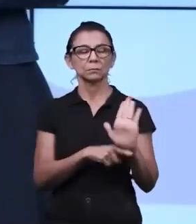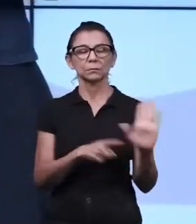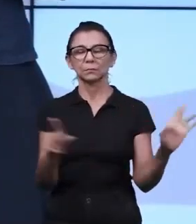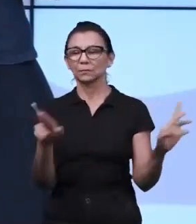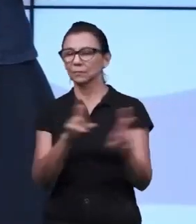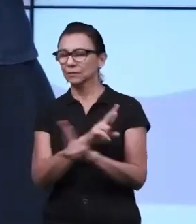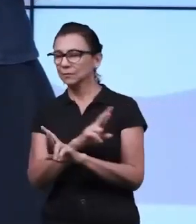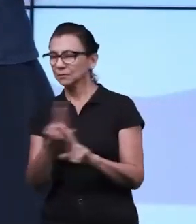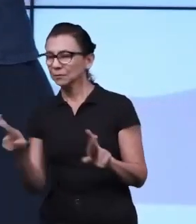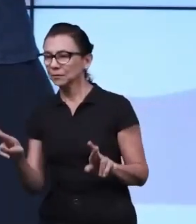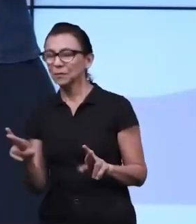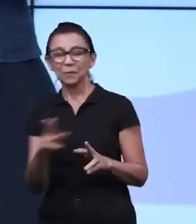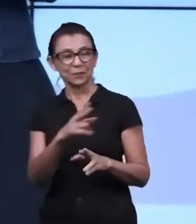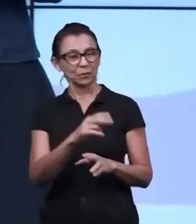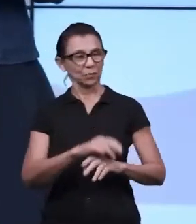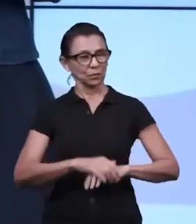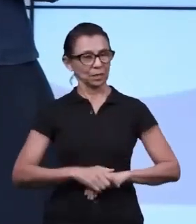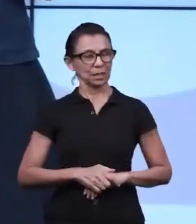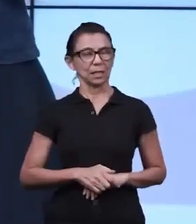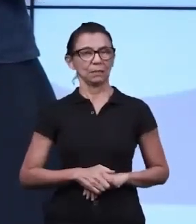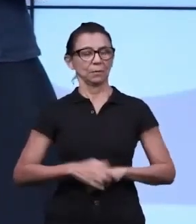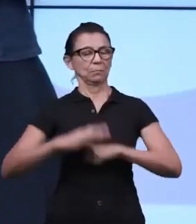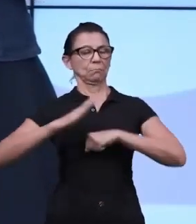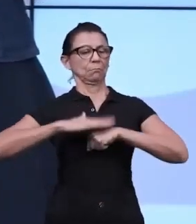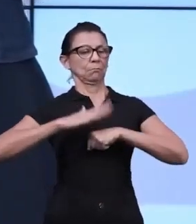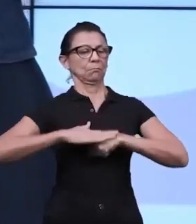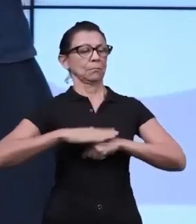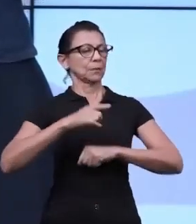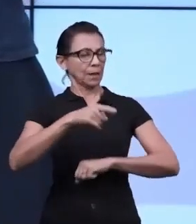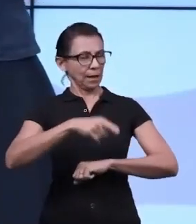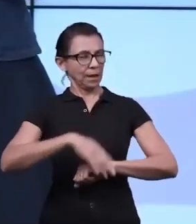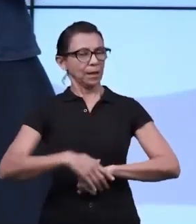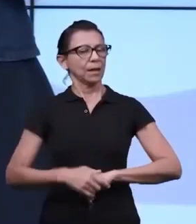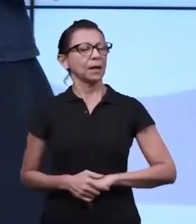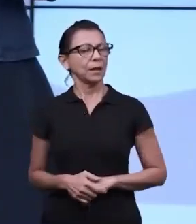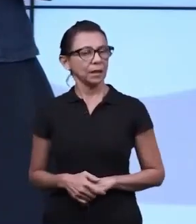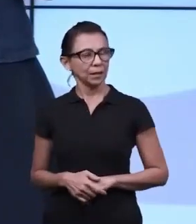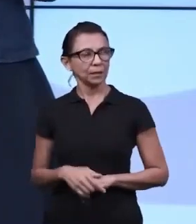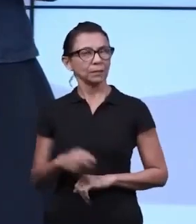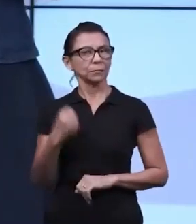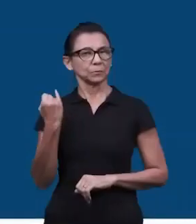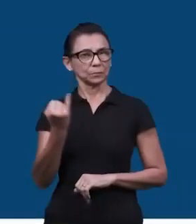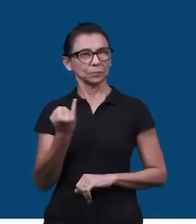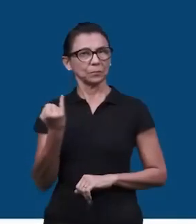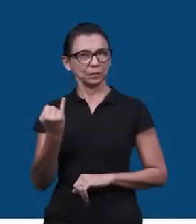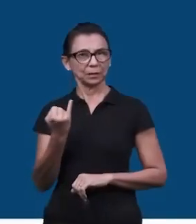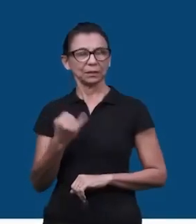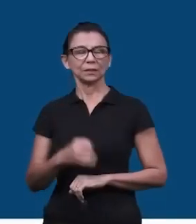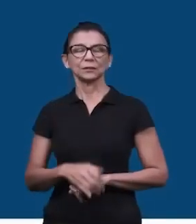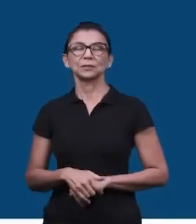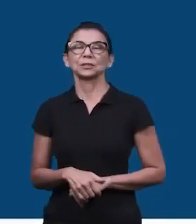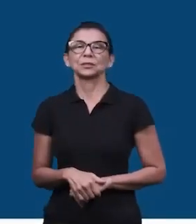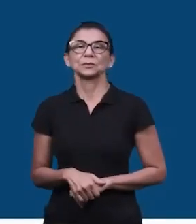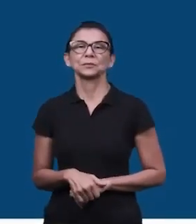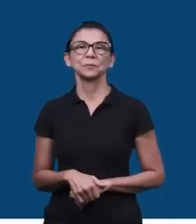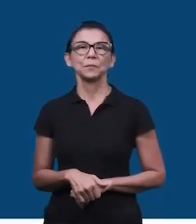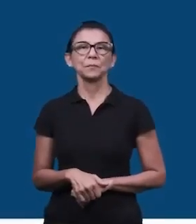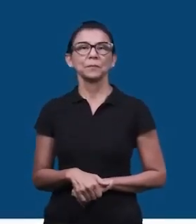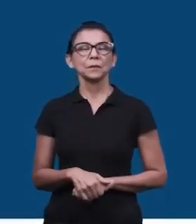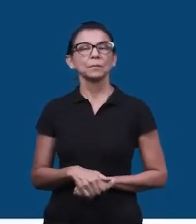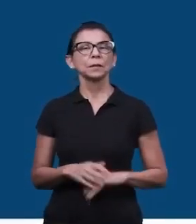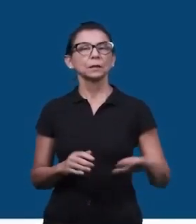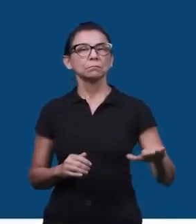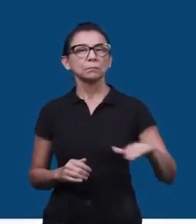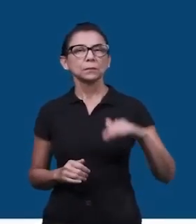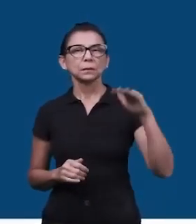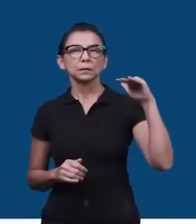relacionar, ajudá-la a ter autonomia nas suas atividades, nos seus relacionamentos, também é algo que é importante para que ela